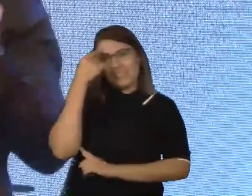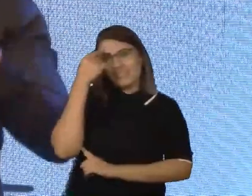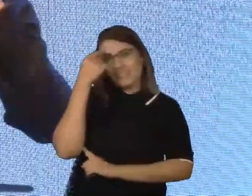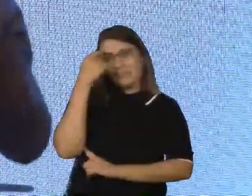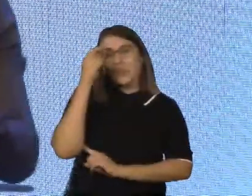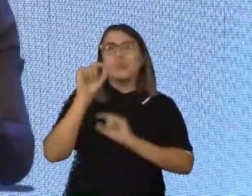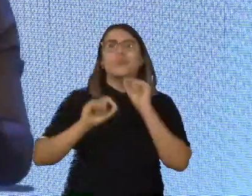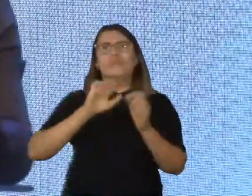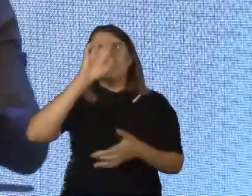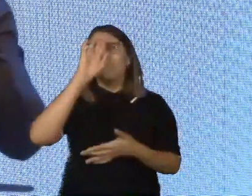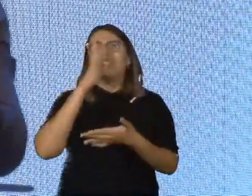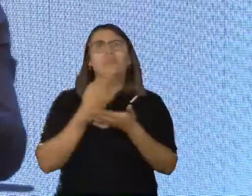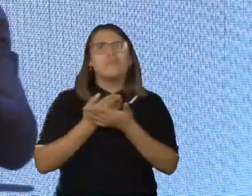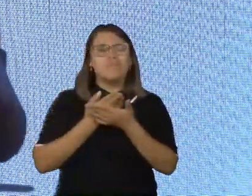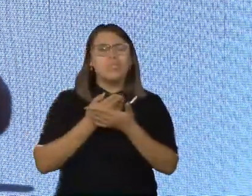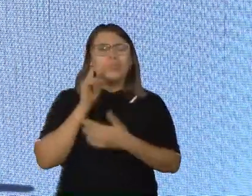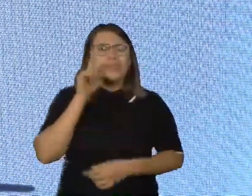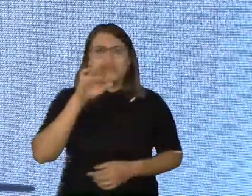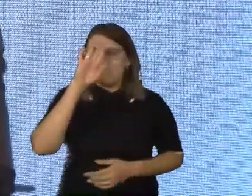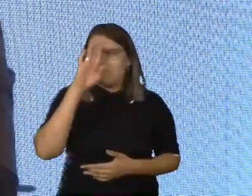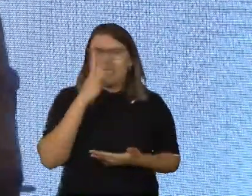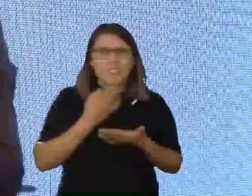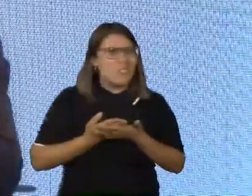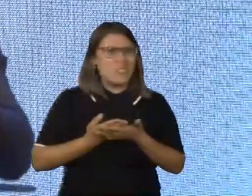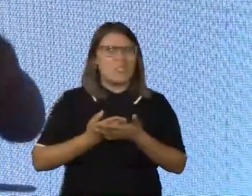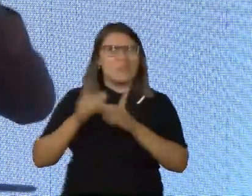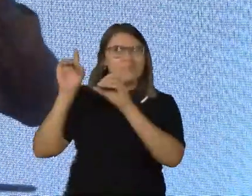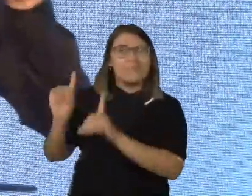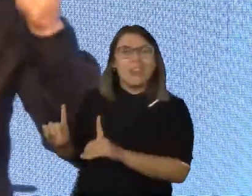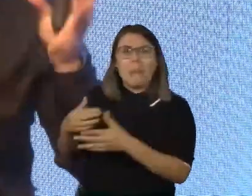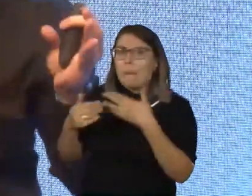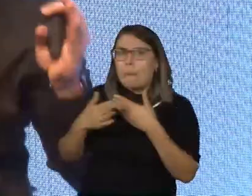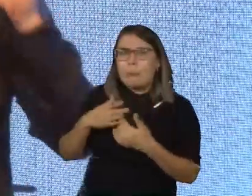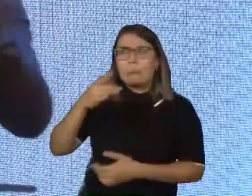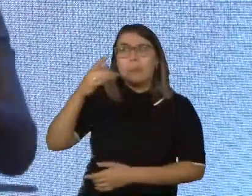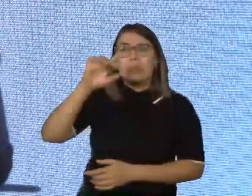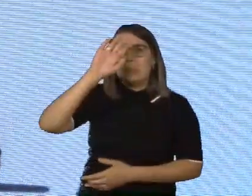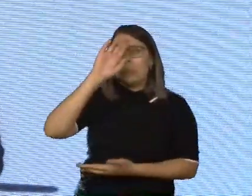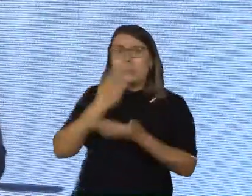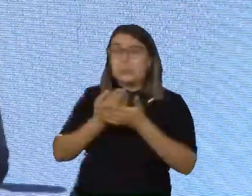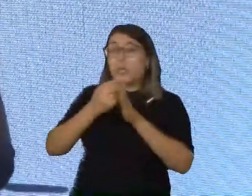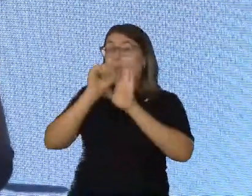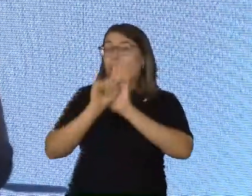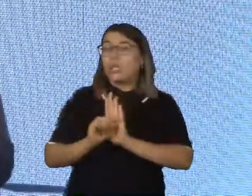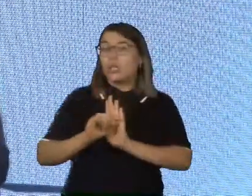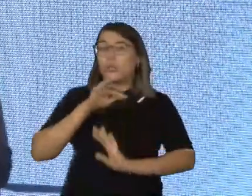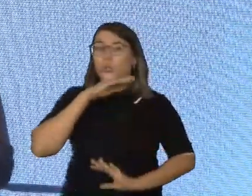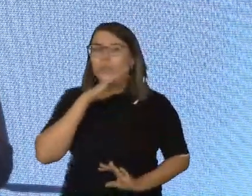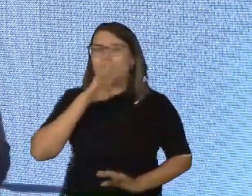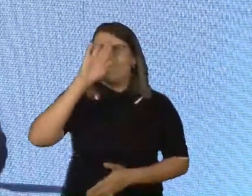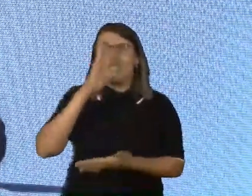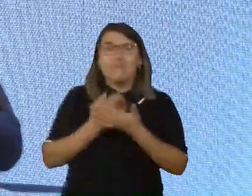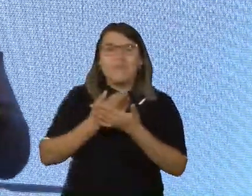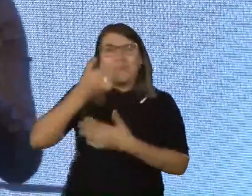pense numa crença, em algo que você não acredita sobre as pessoas com deficiência, uma crença negativa em relação às pessoas com deficiência. Pense em